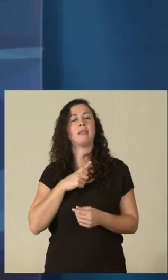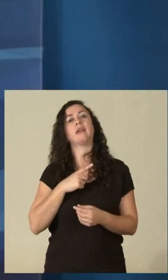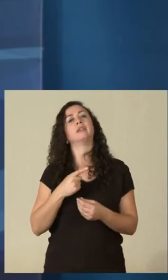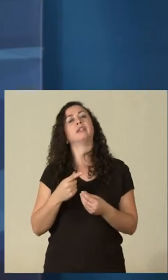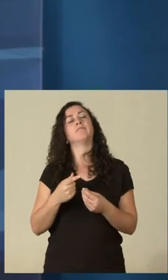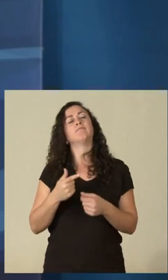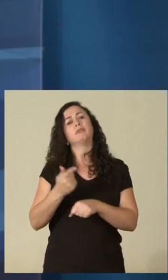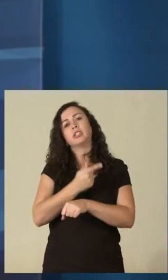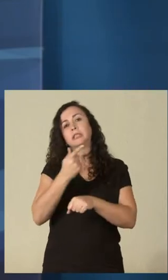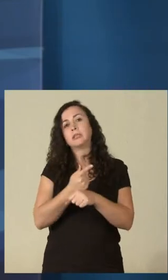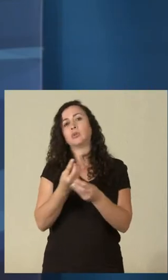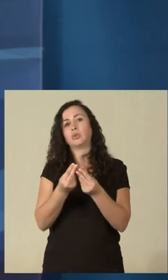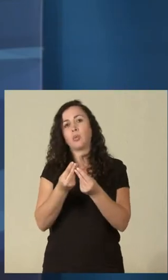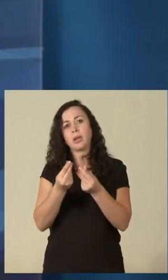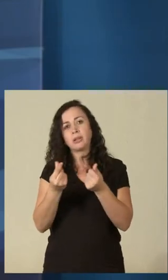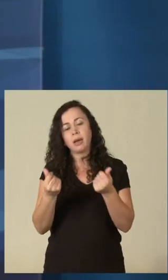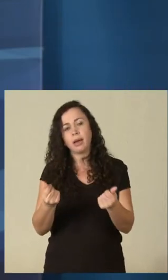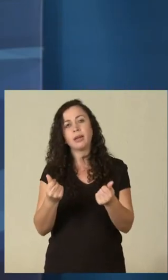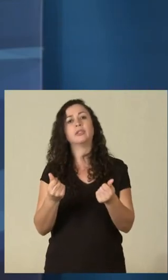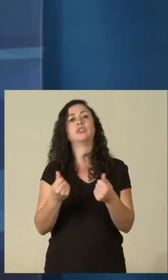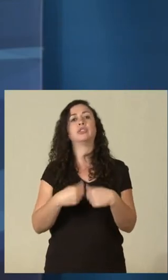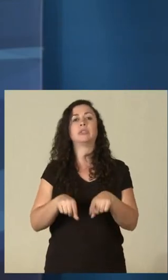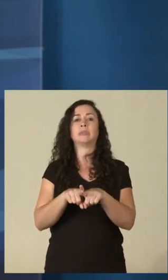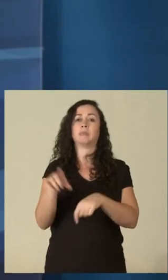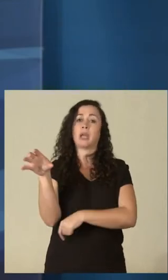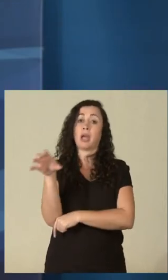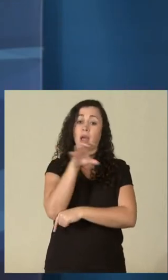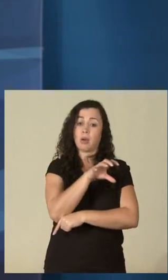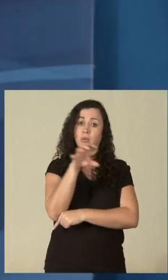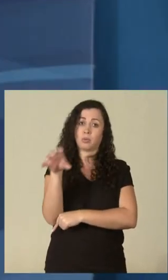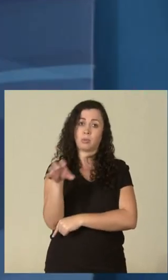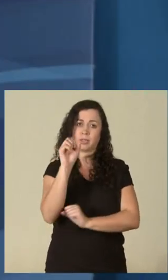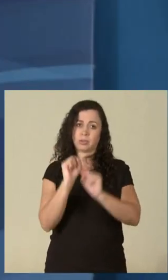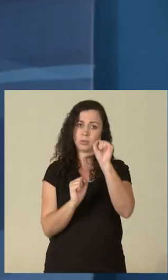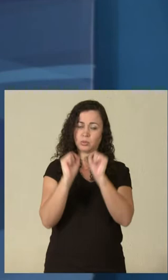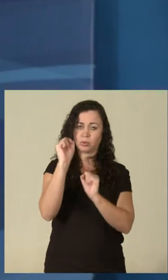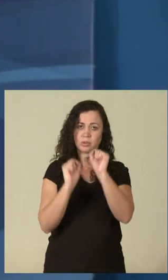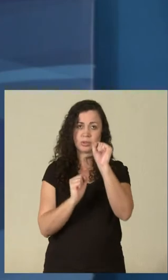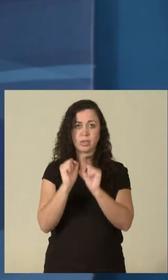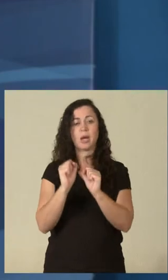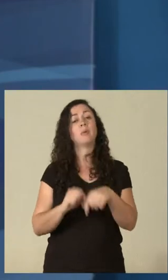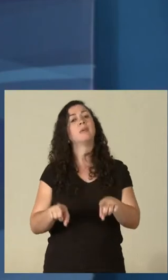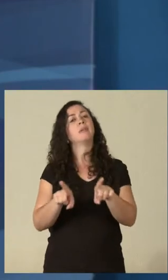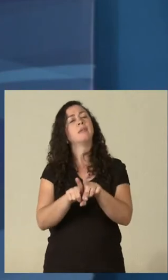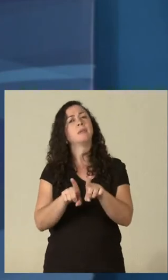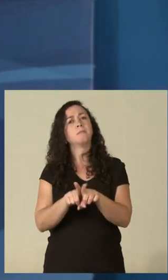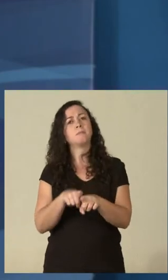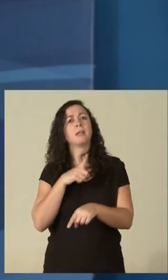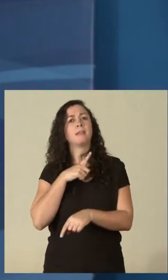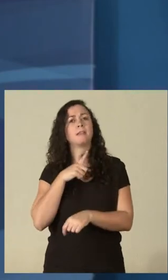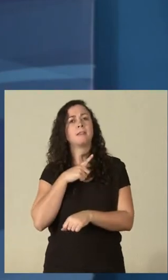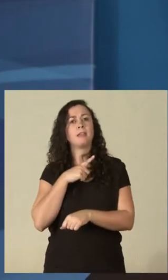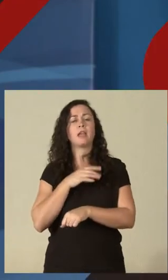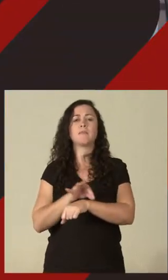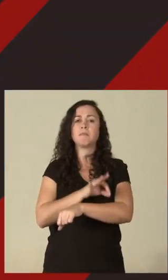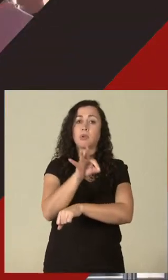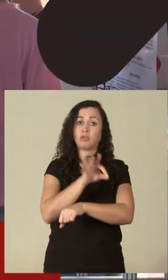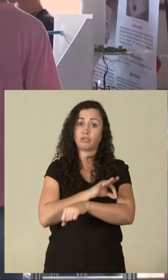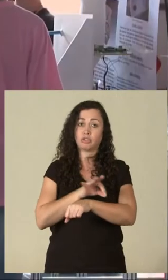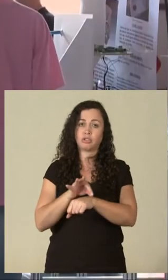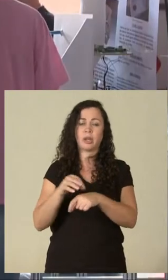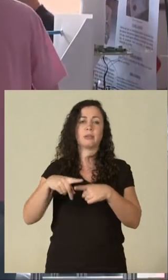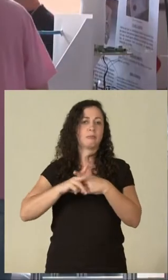produtividade, automação industrial, projetos mecânicos e